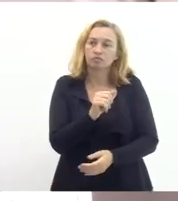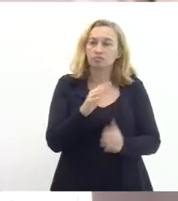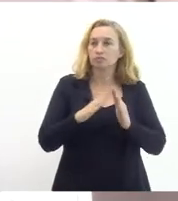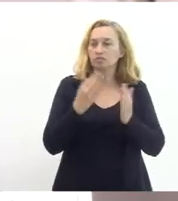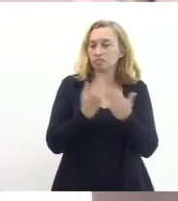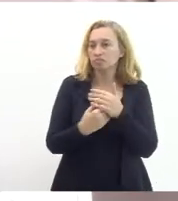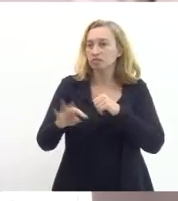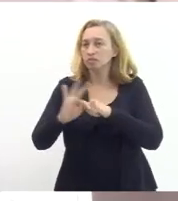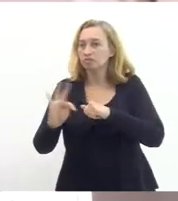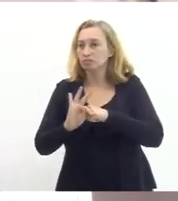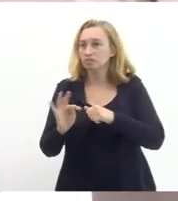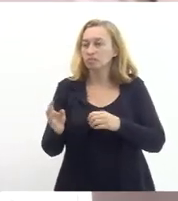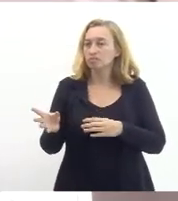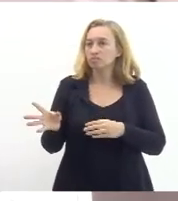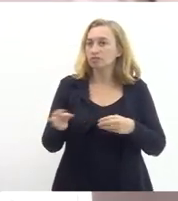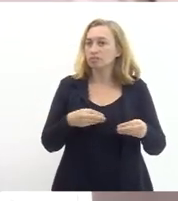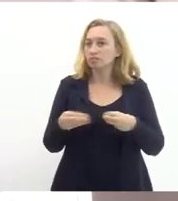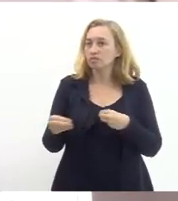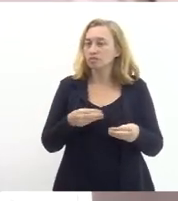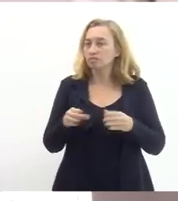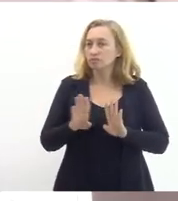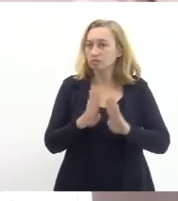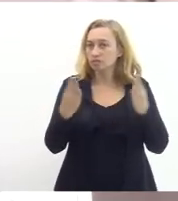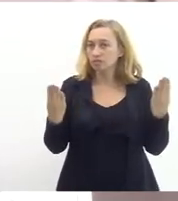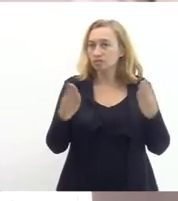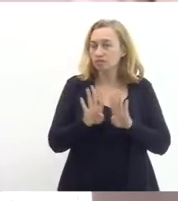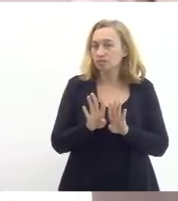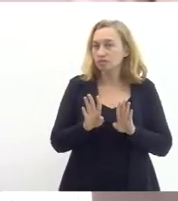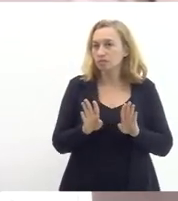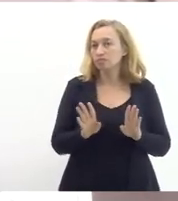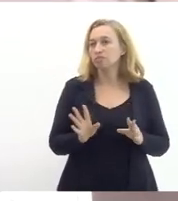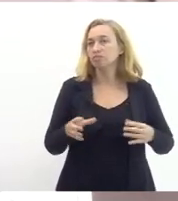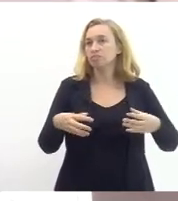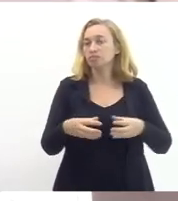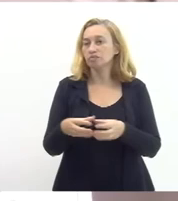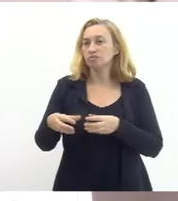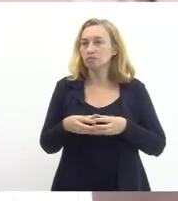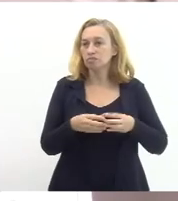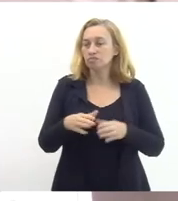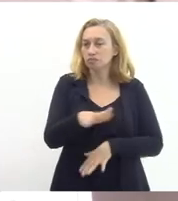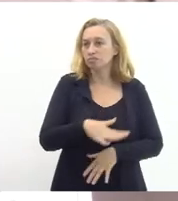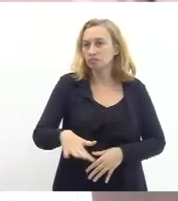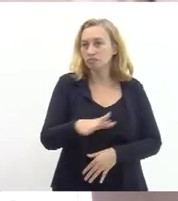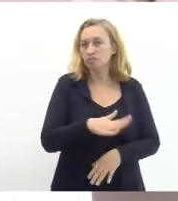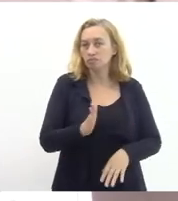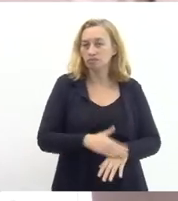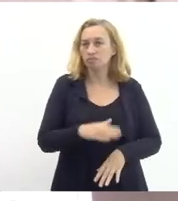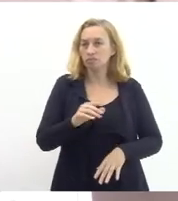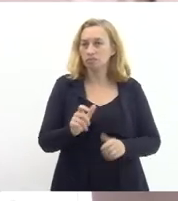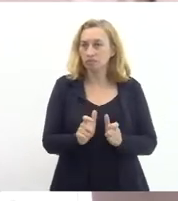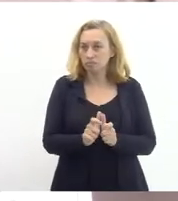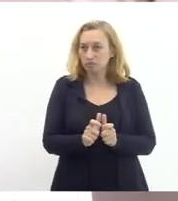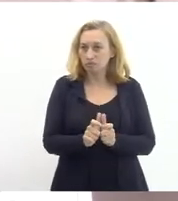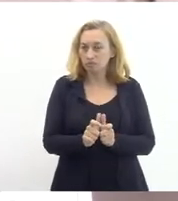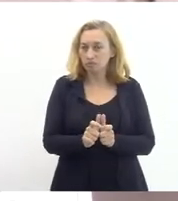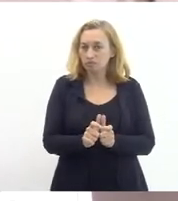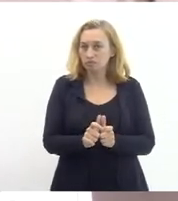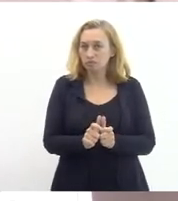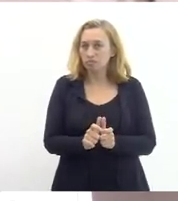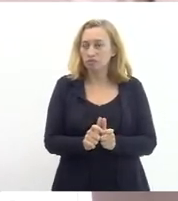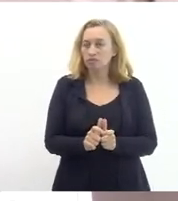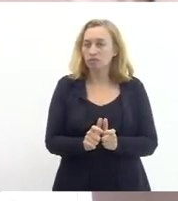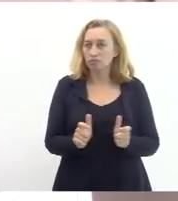dinâmica no que diz respeito a abertura e fechamento de turmas sobretudo na área que tem maior volume de alunos que é os cursos